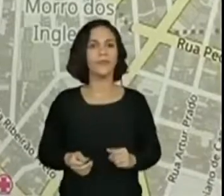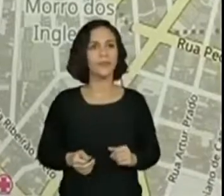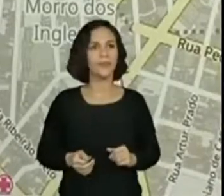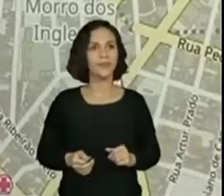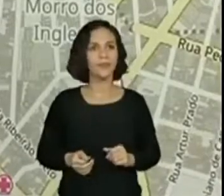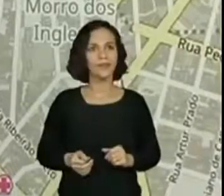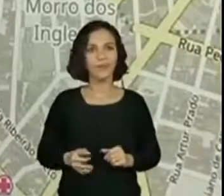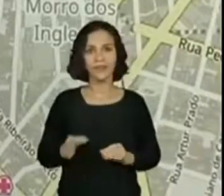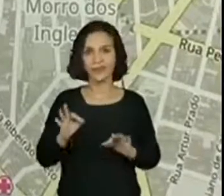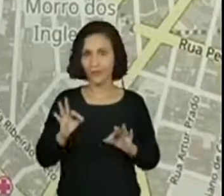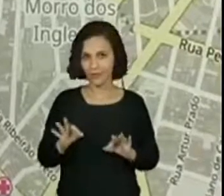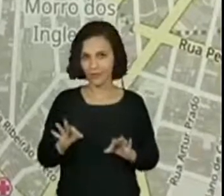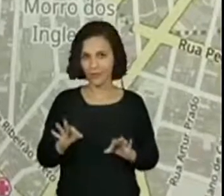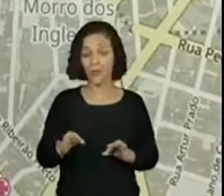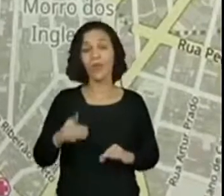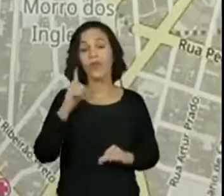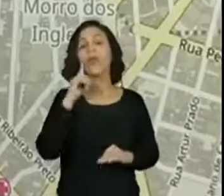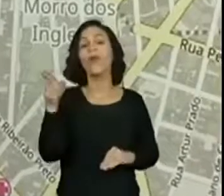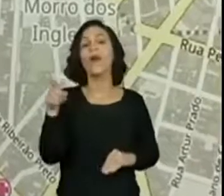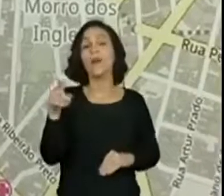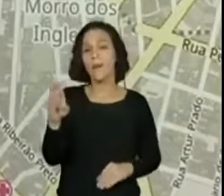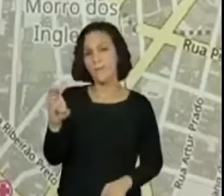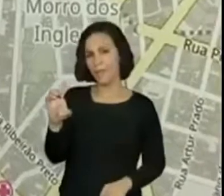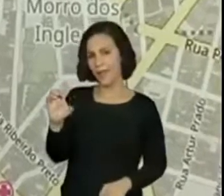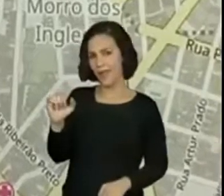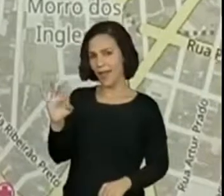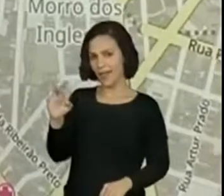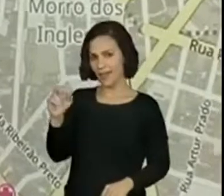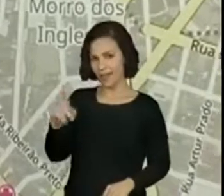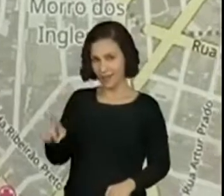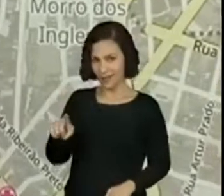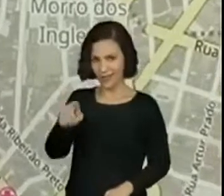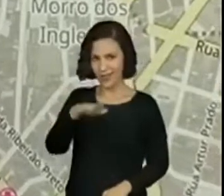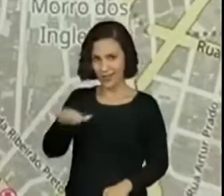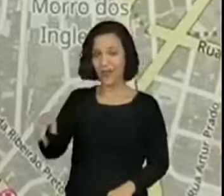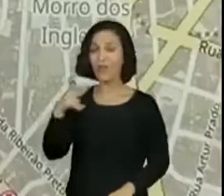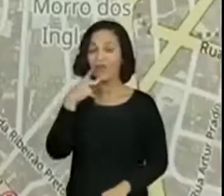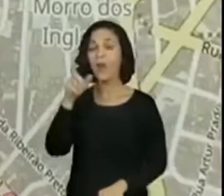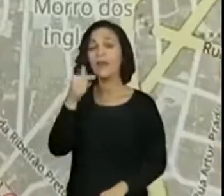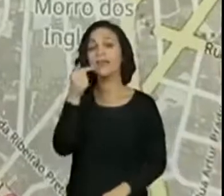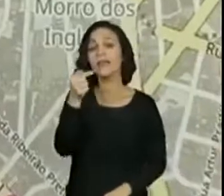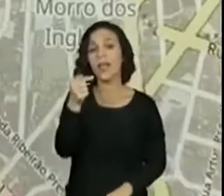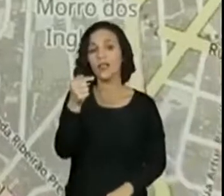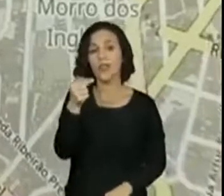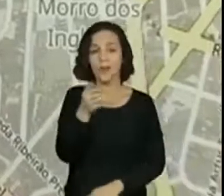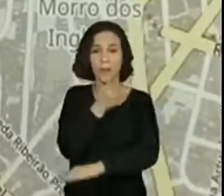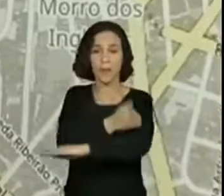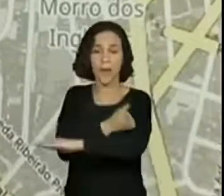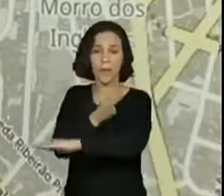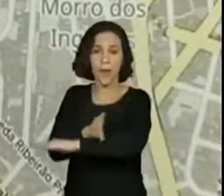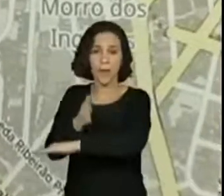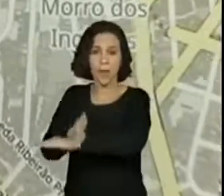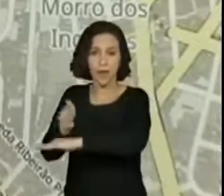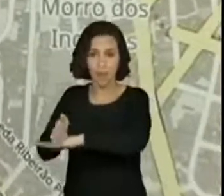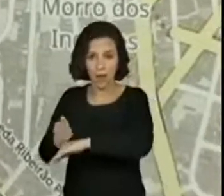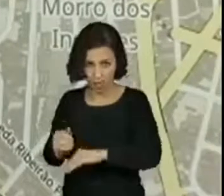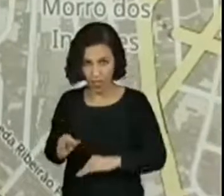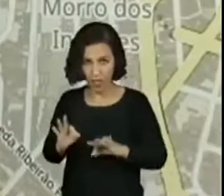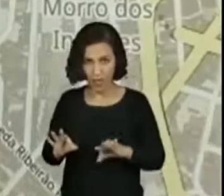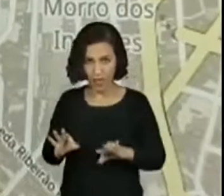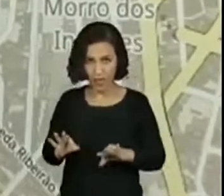PRO, tem um pouco de dificuldade. a Beatriz falou. Sete quarteirões, Beatriz. Isso. Então, ela foi para o seis,